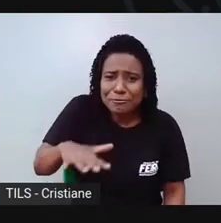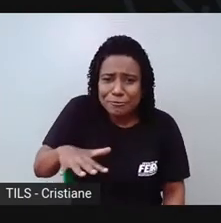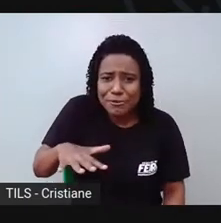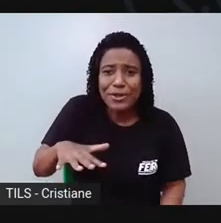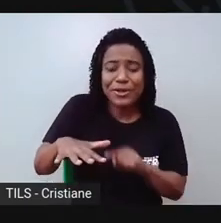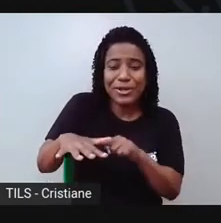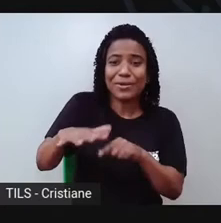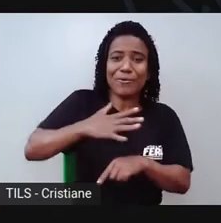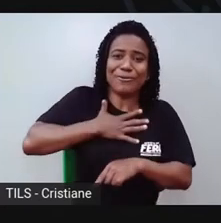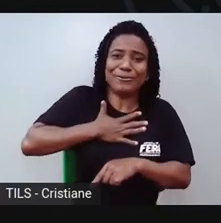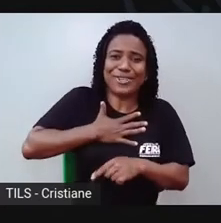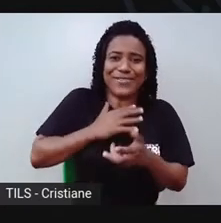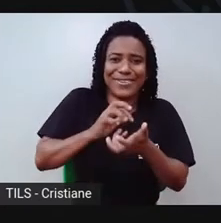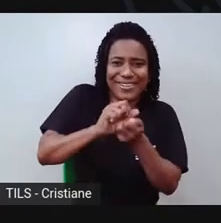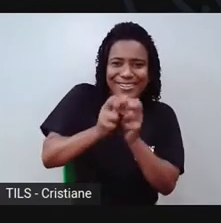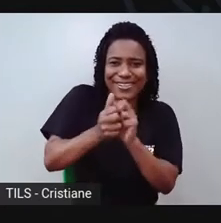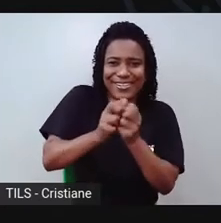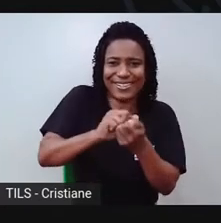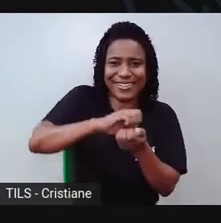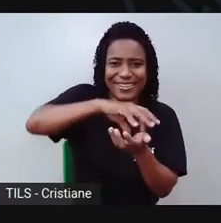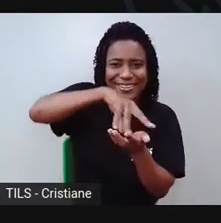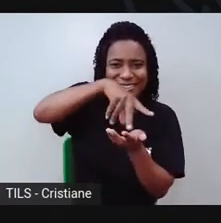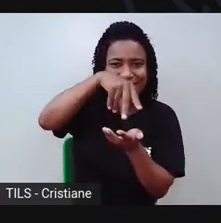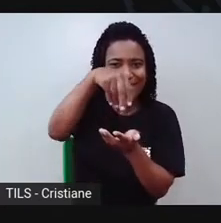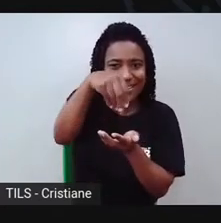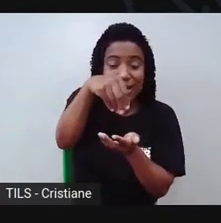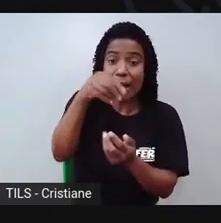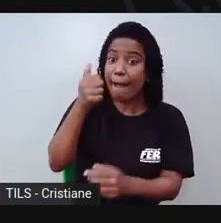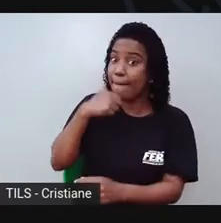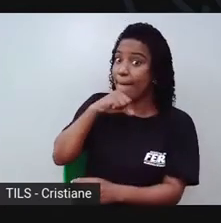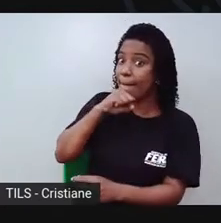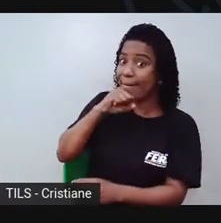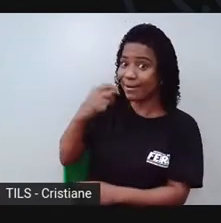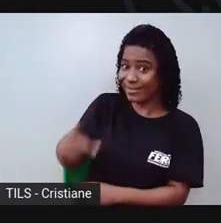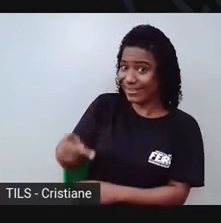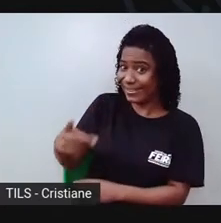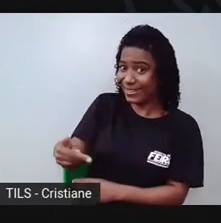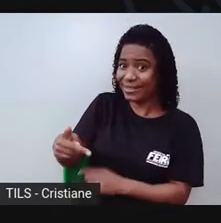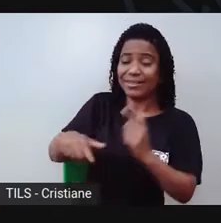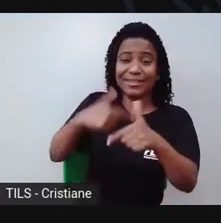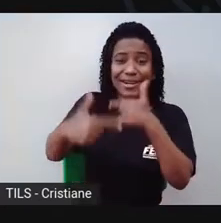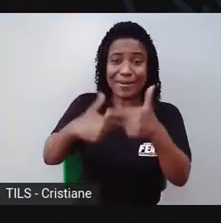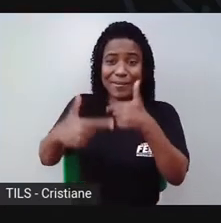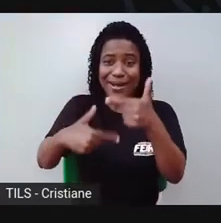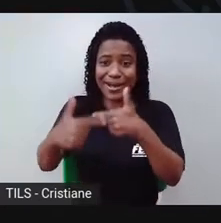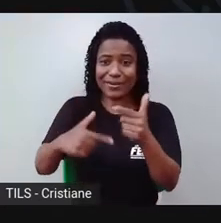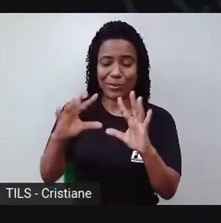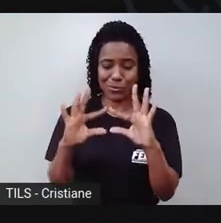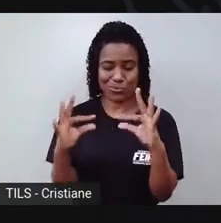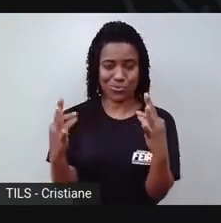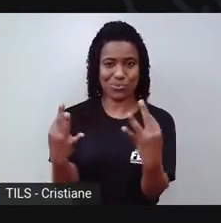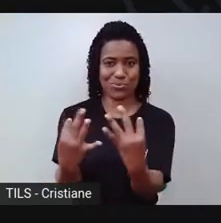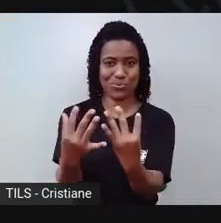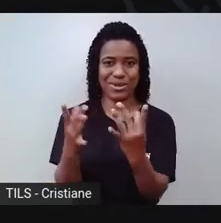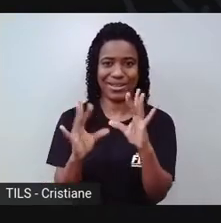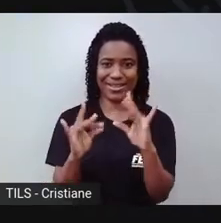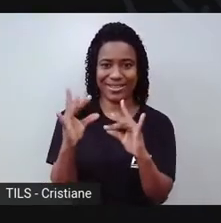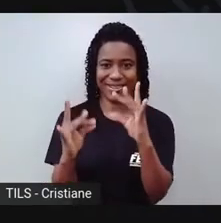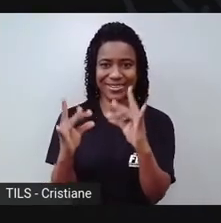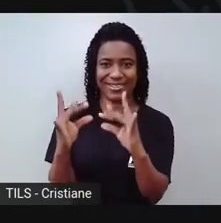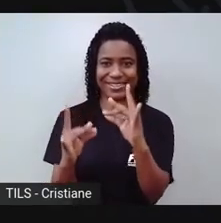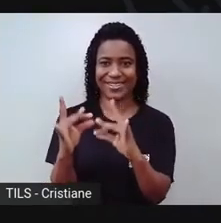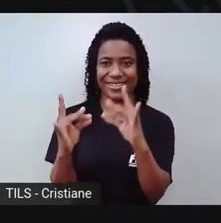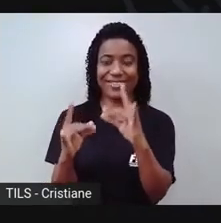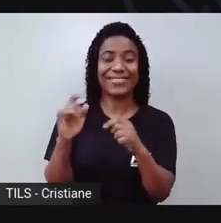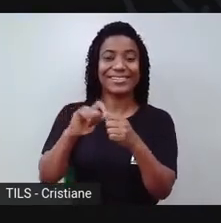argila, fazia bastante panelas, jarros, pra vender na feira. E o mestre Vitalino, que tinha